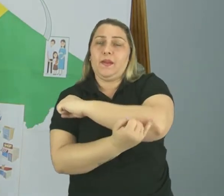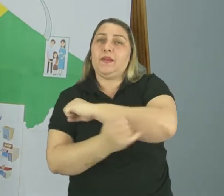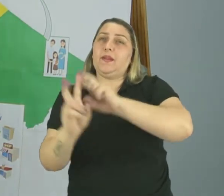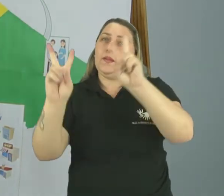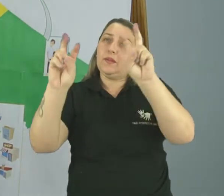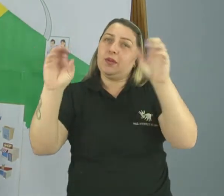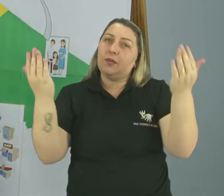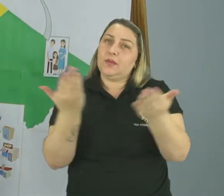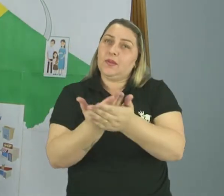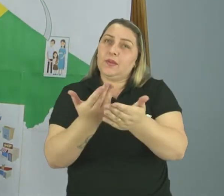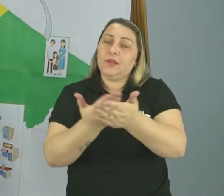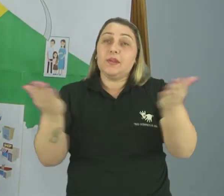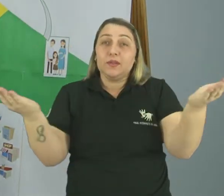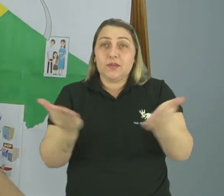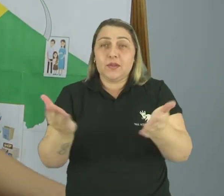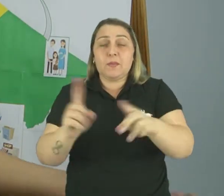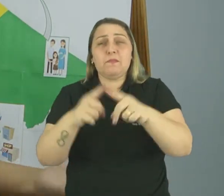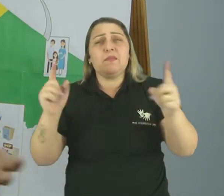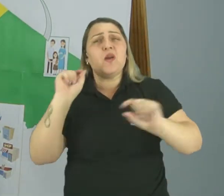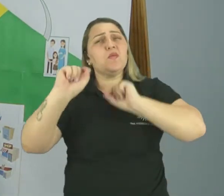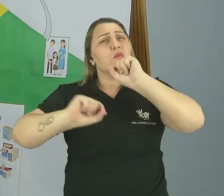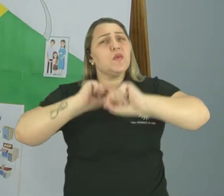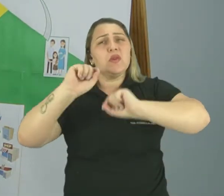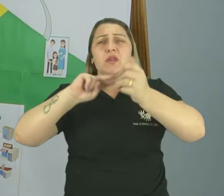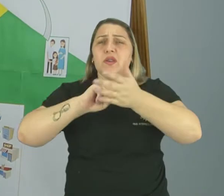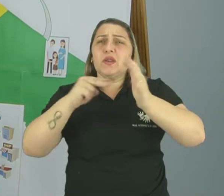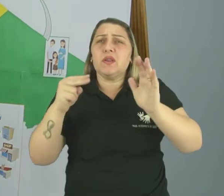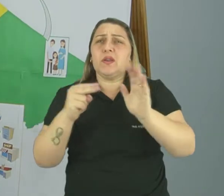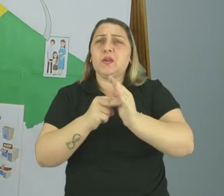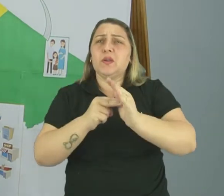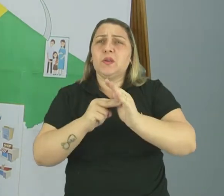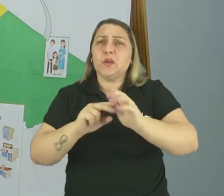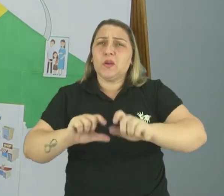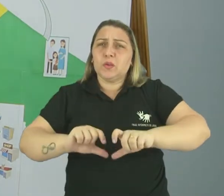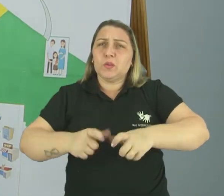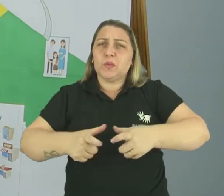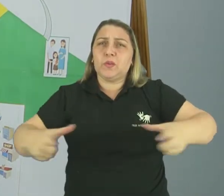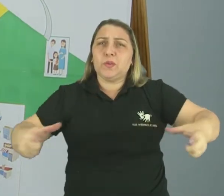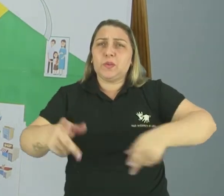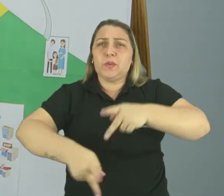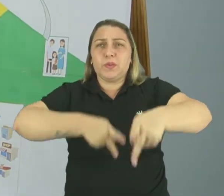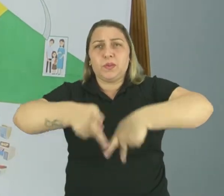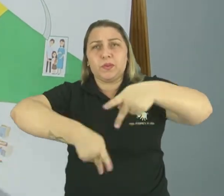aula de hoje. Mas o que seria crescimento populacional?